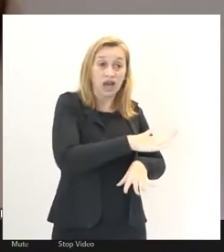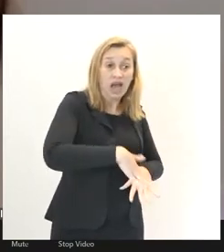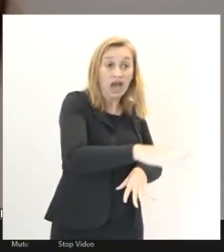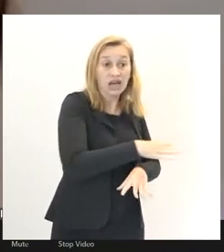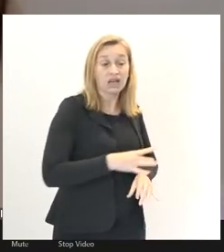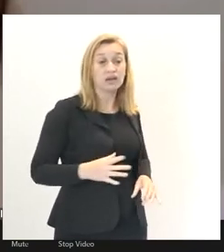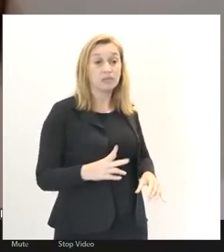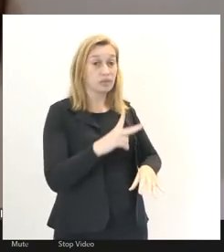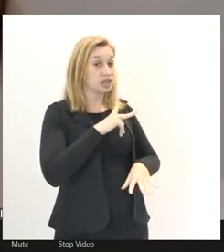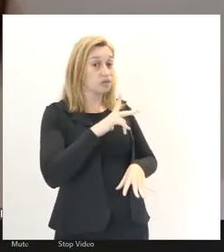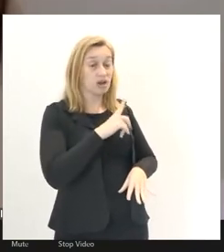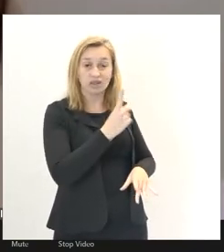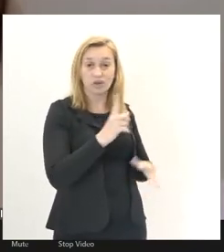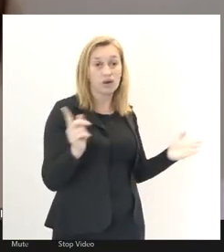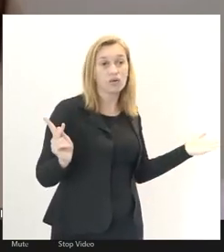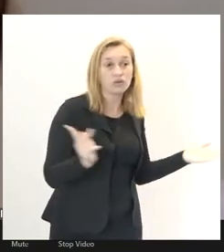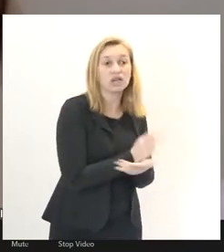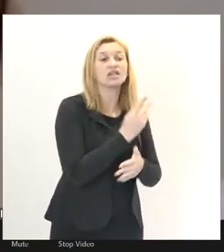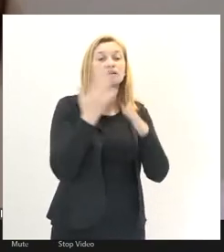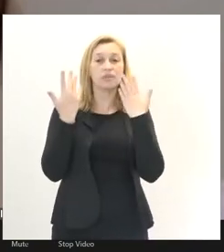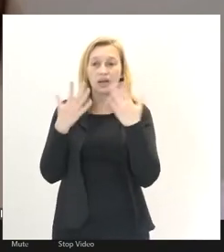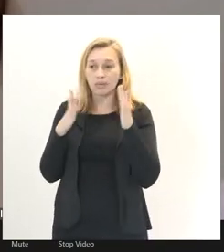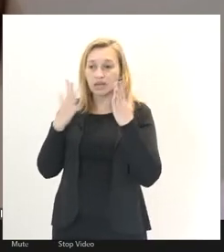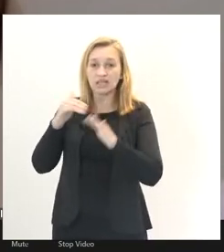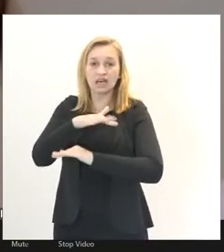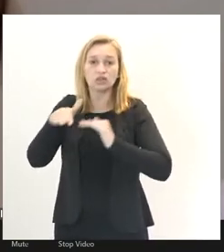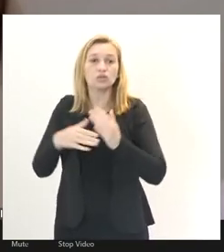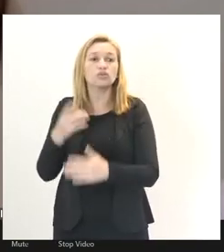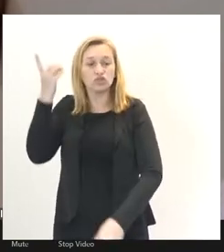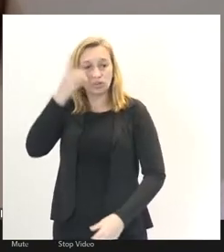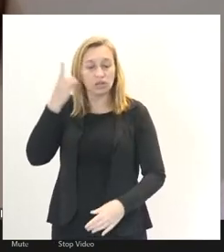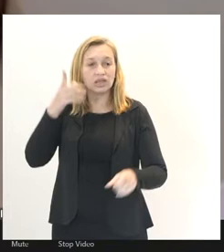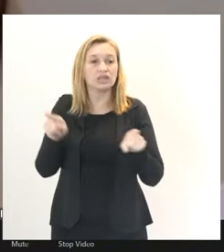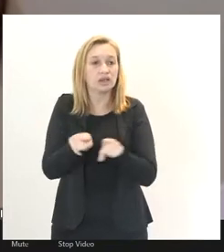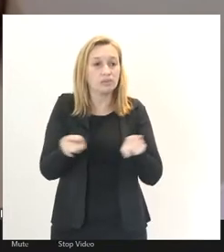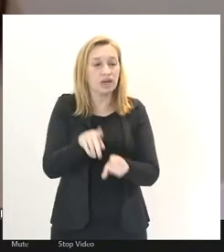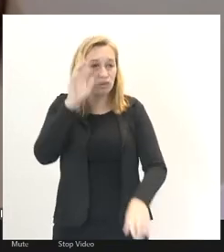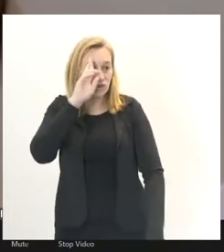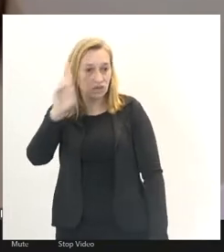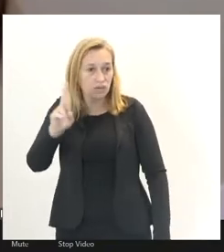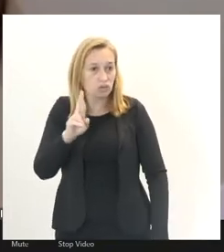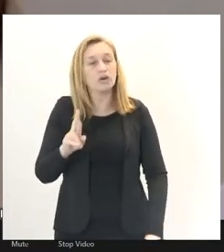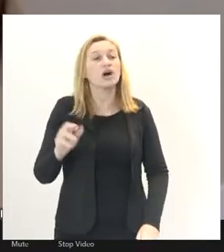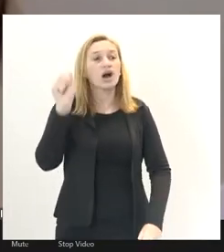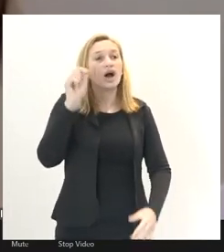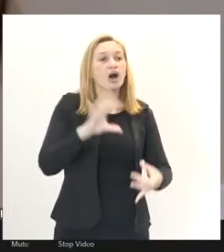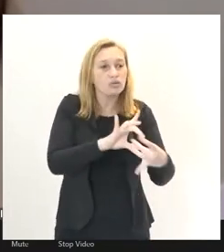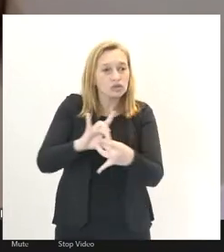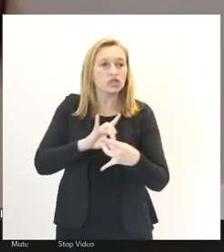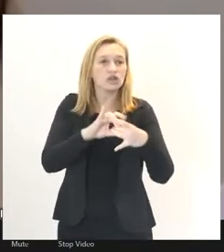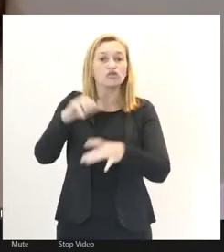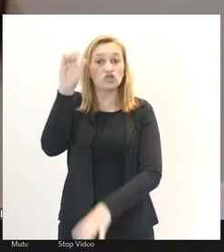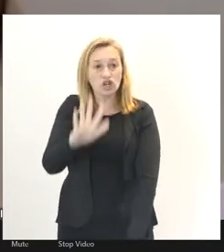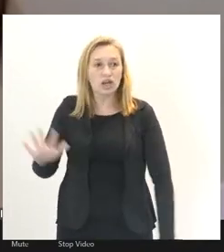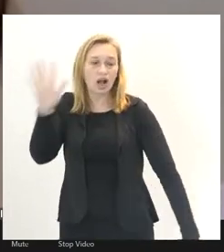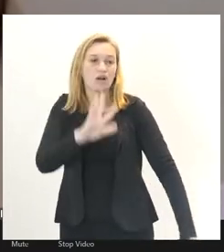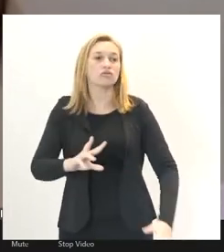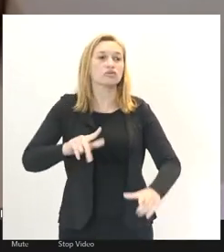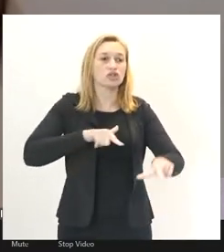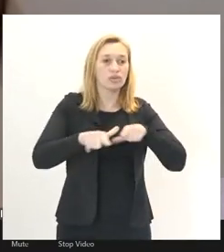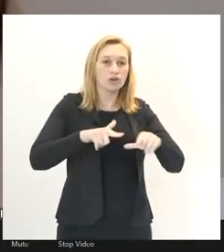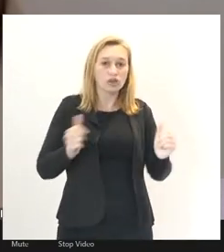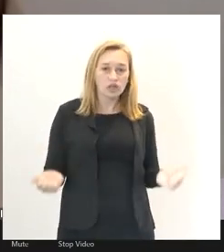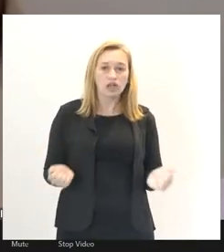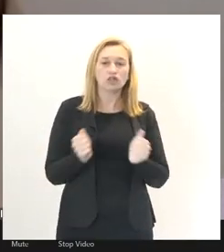parabenizo o senhor, parabenizo a todos os companheiros e companheiras, e digo que a União Geral dos Trabalhadores está unida com todos